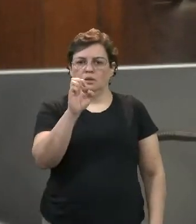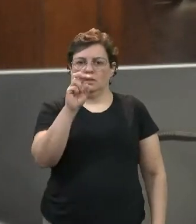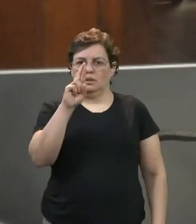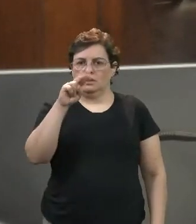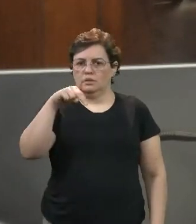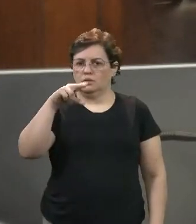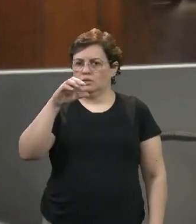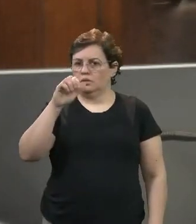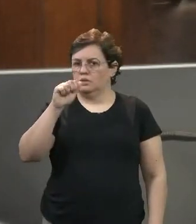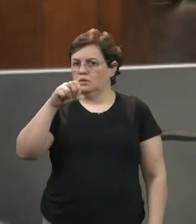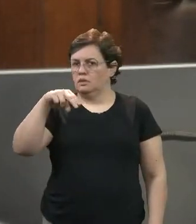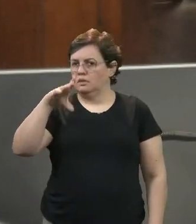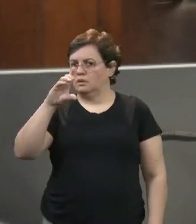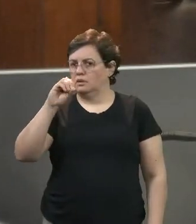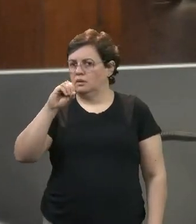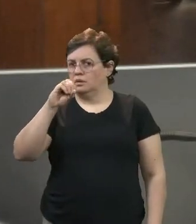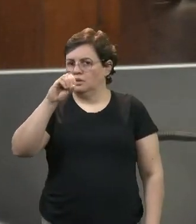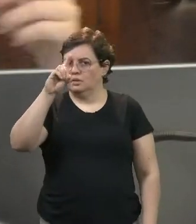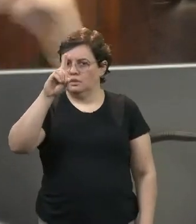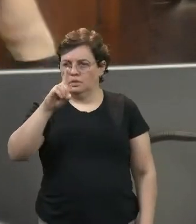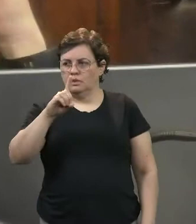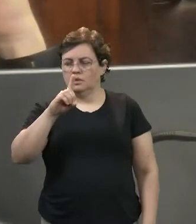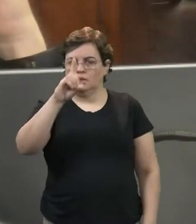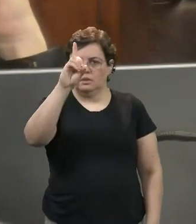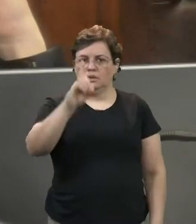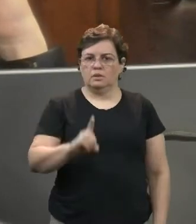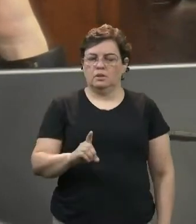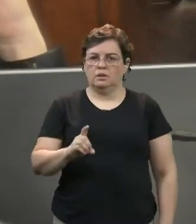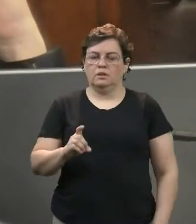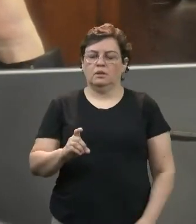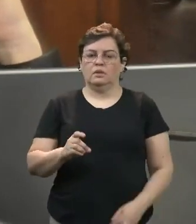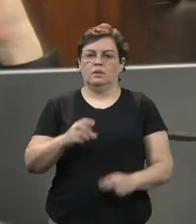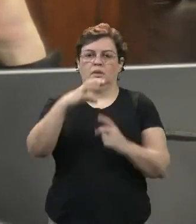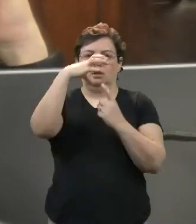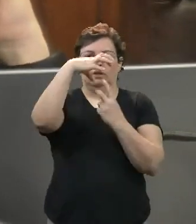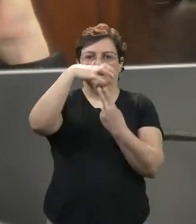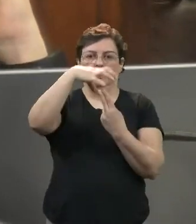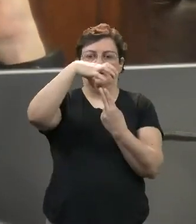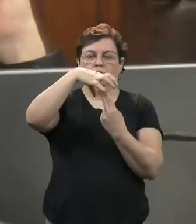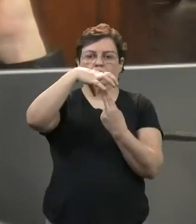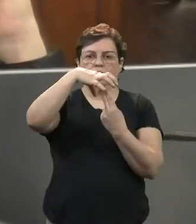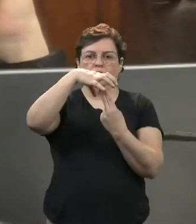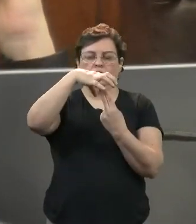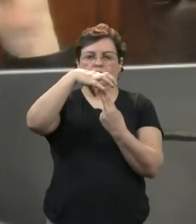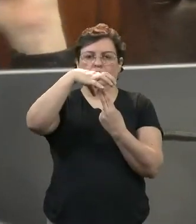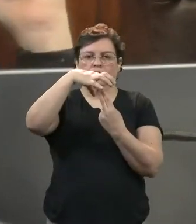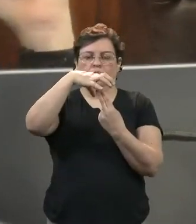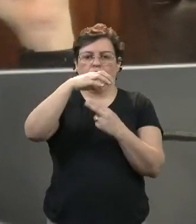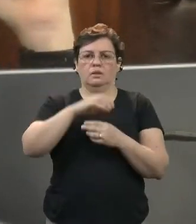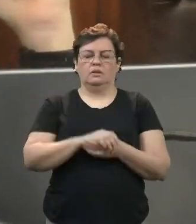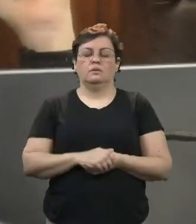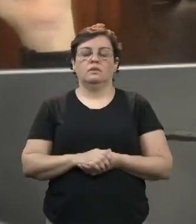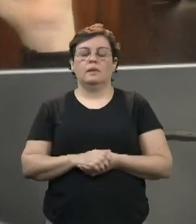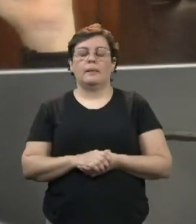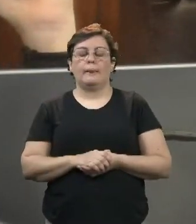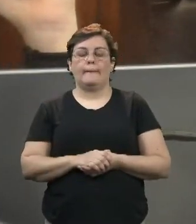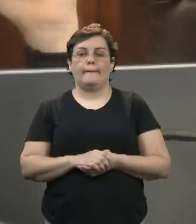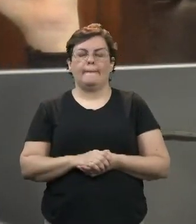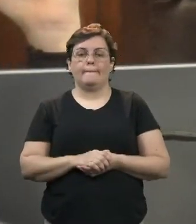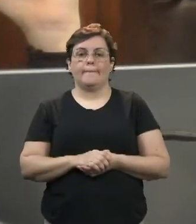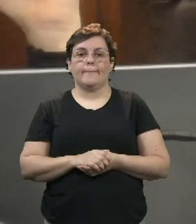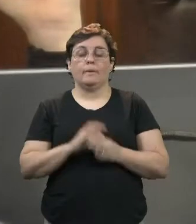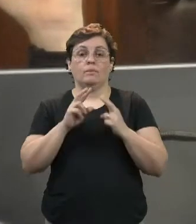do Bradesco e o Jefferson Landesval Pereira, que é responsável pelo consignado. Estão